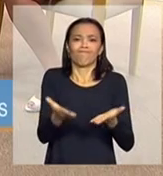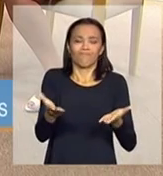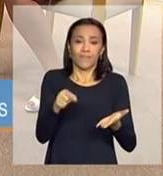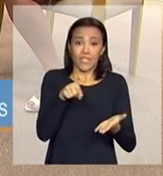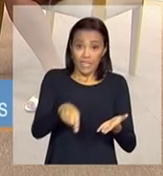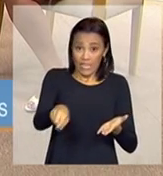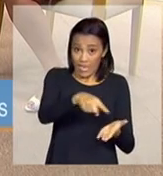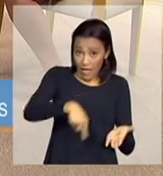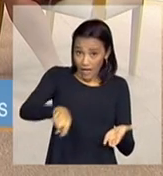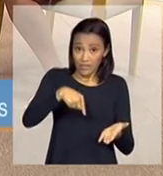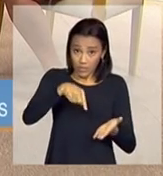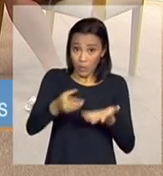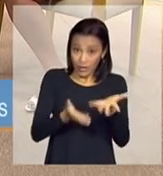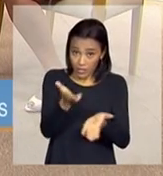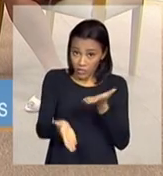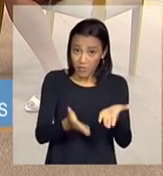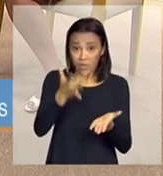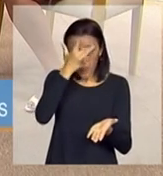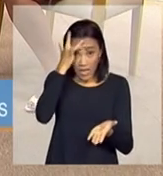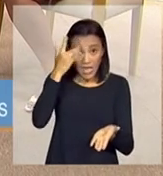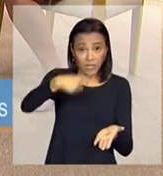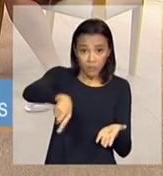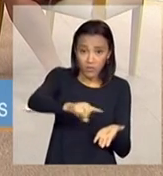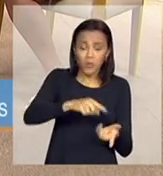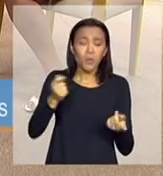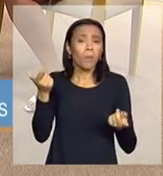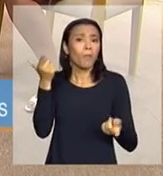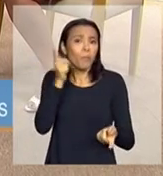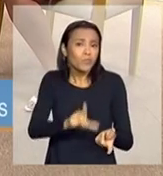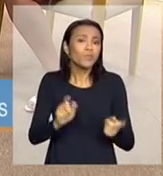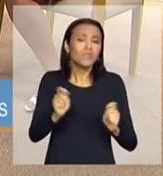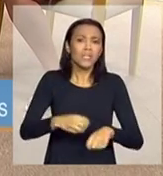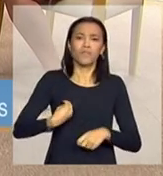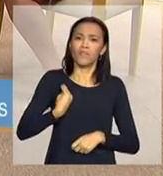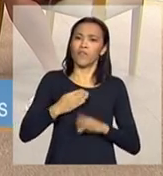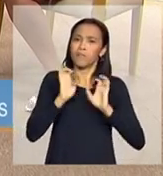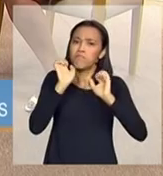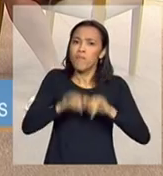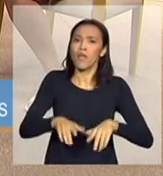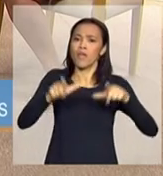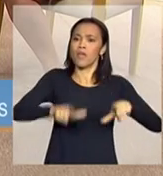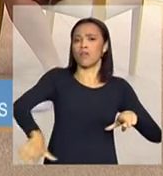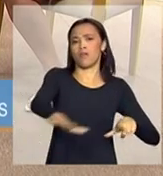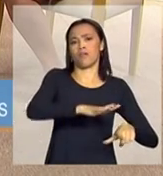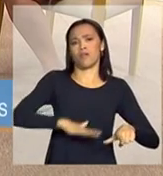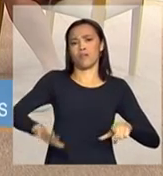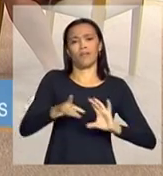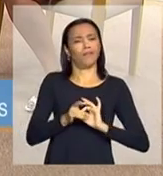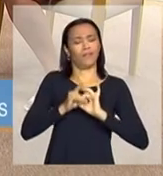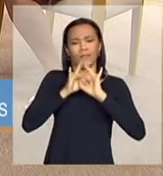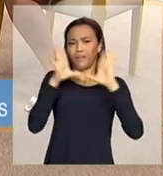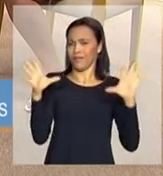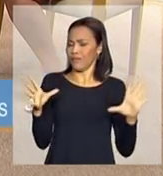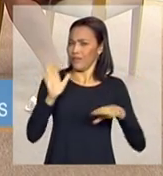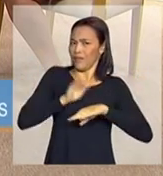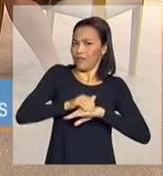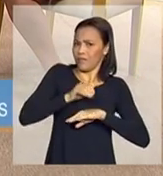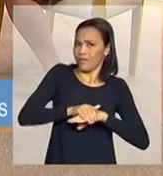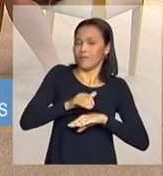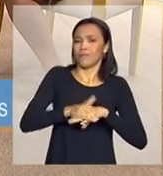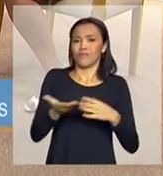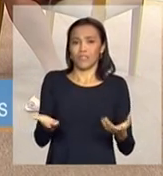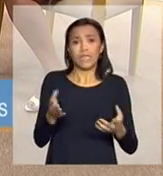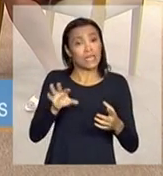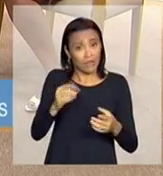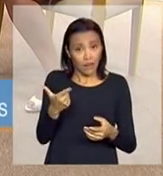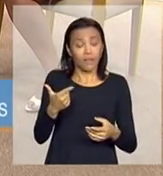do serviço, essas pessoas tenham condição, mesmo de viver na comunidade, de forma independente, de forma autônoma, mesmo que